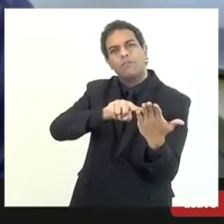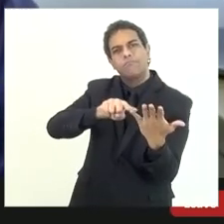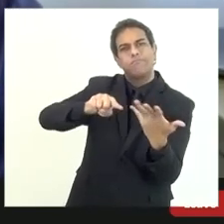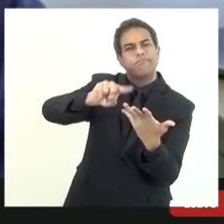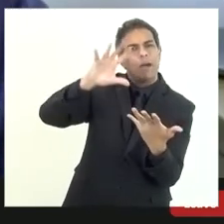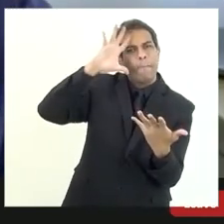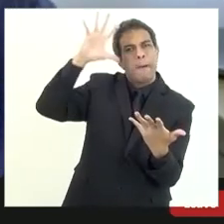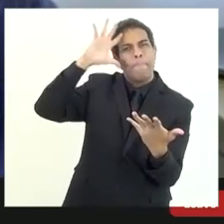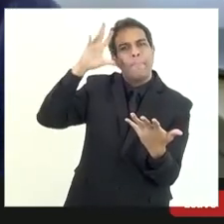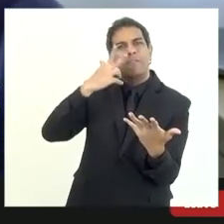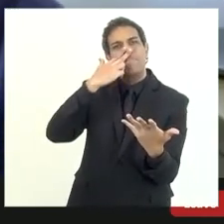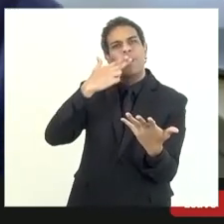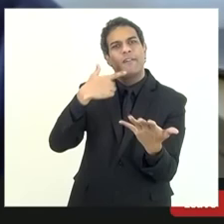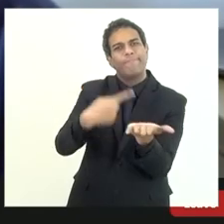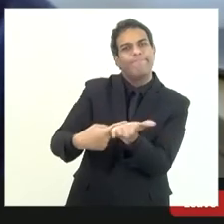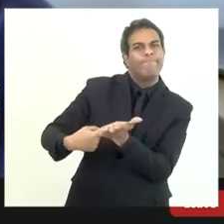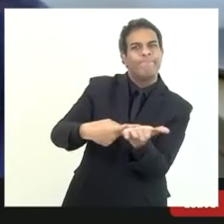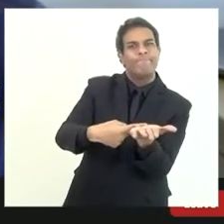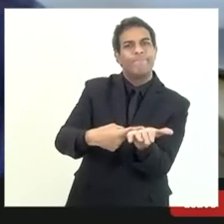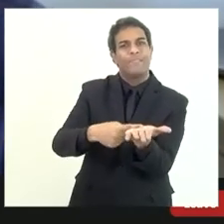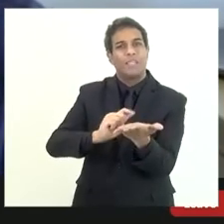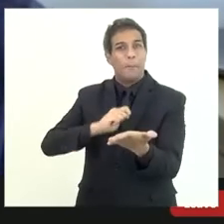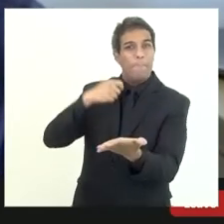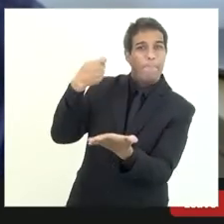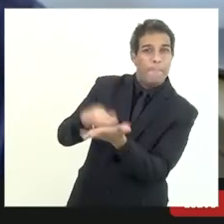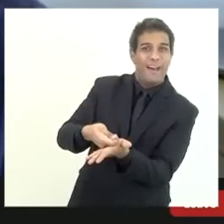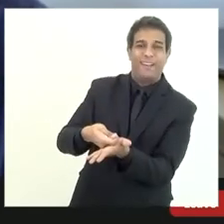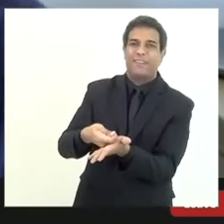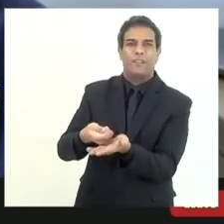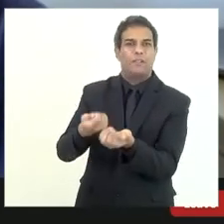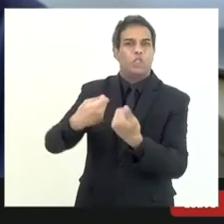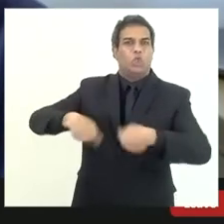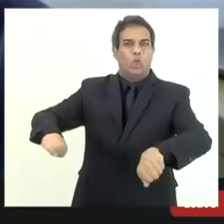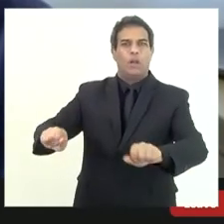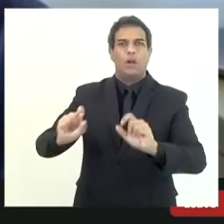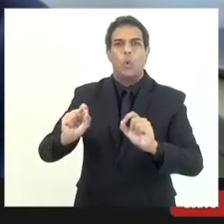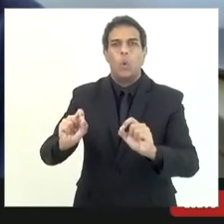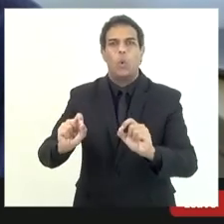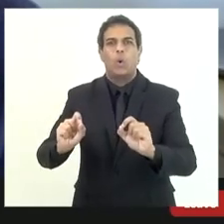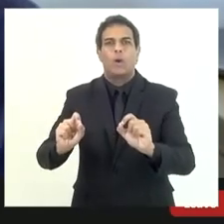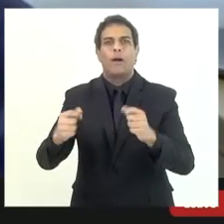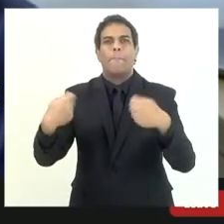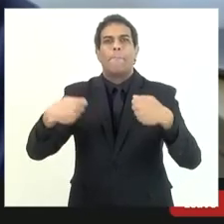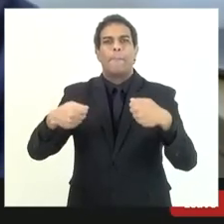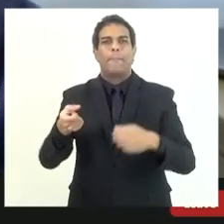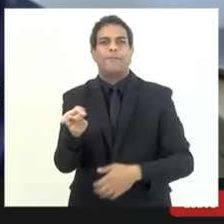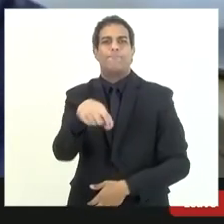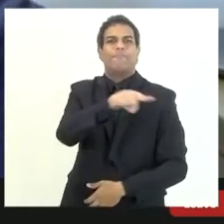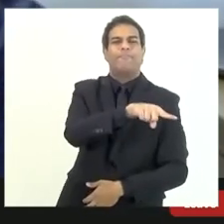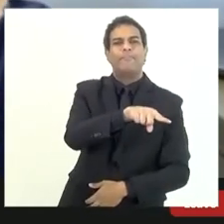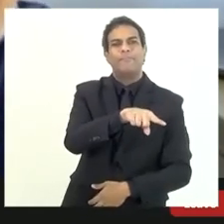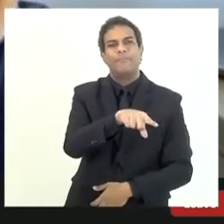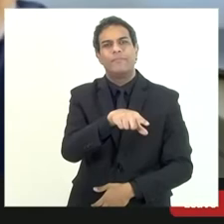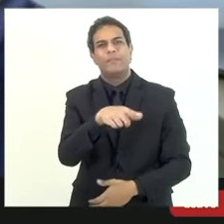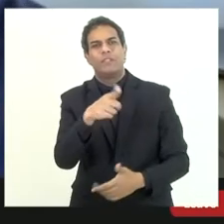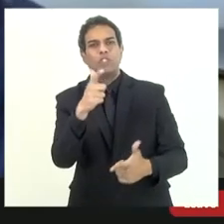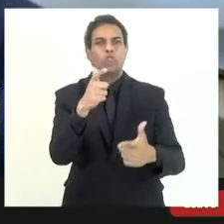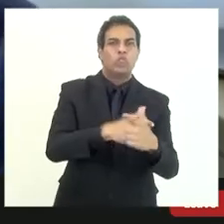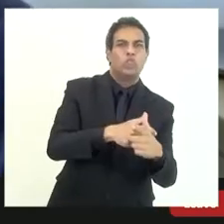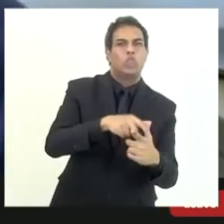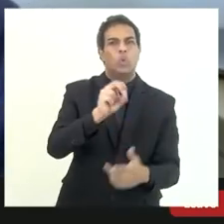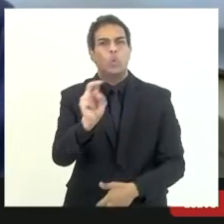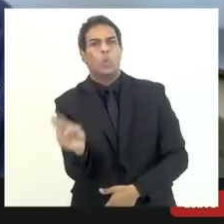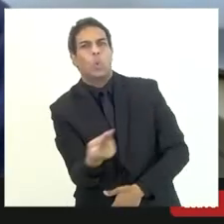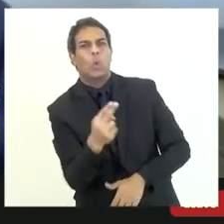para não pagar aquilo que o fisco deseja quer seja na dedução quer seja na